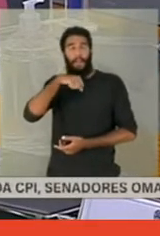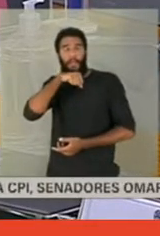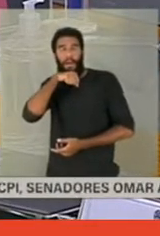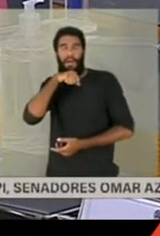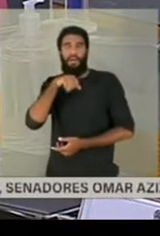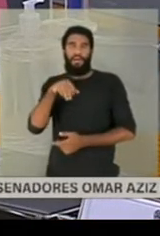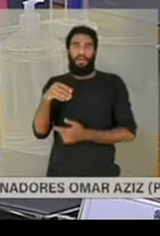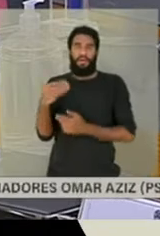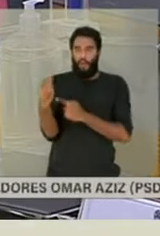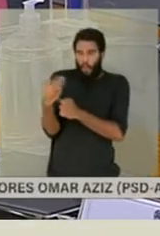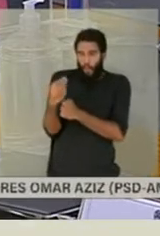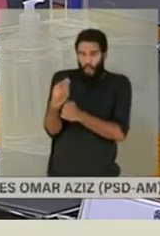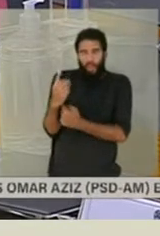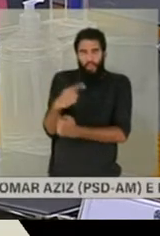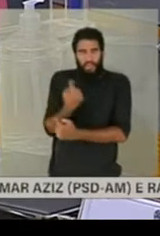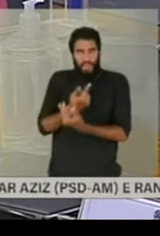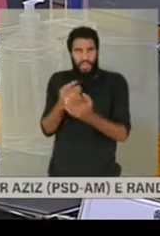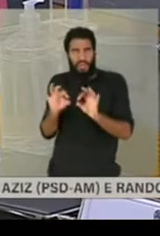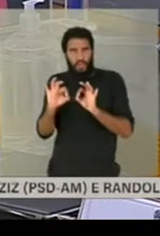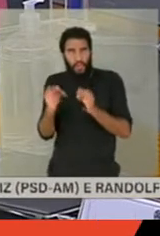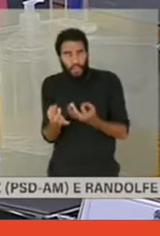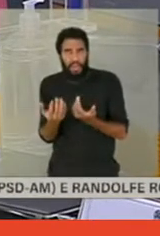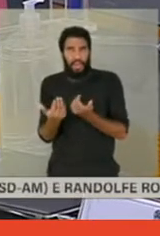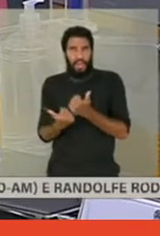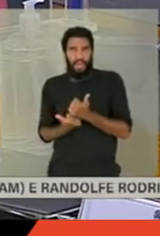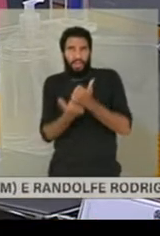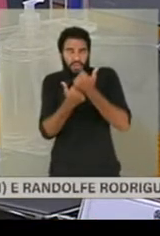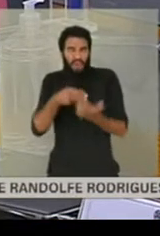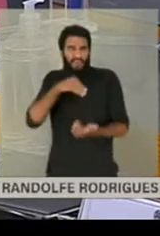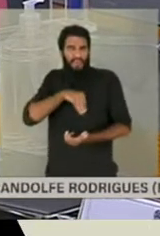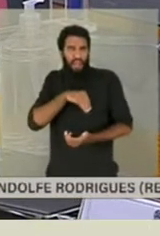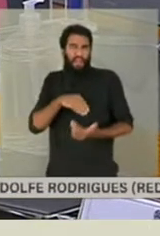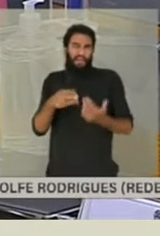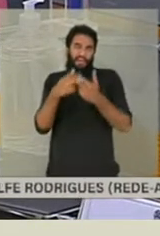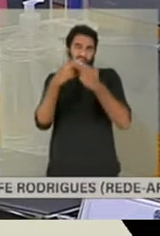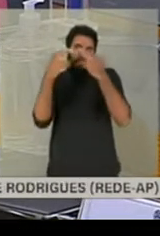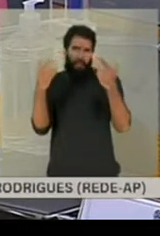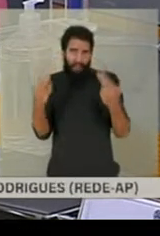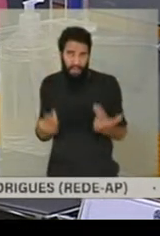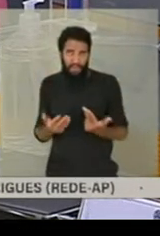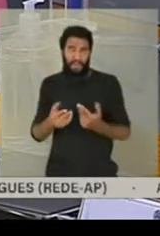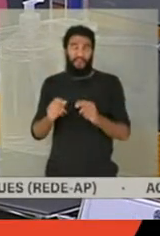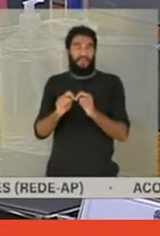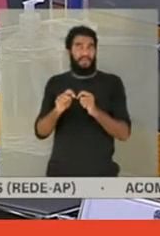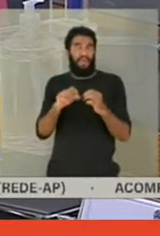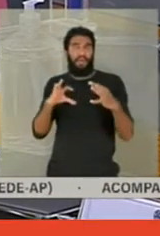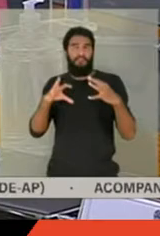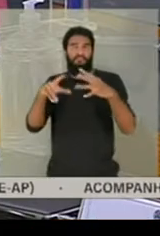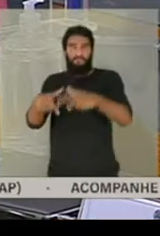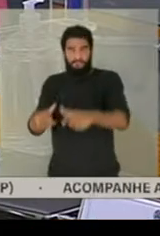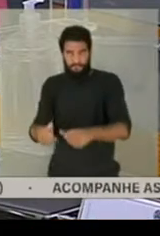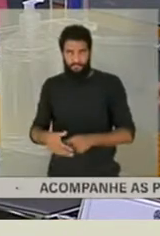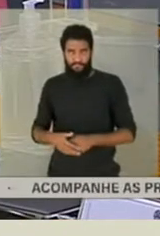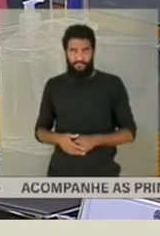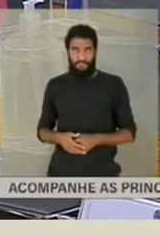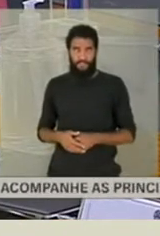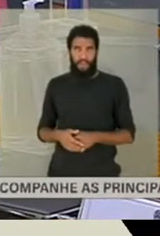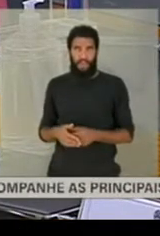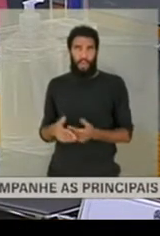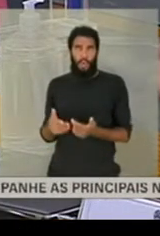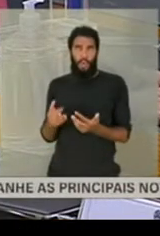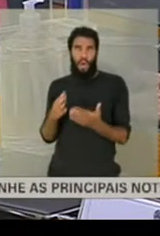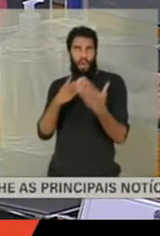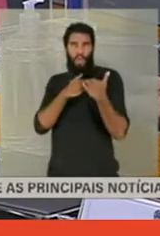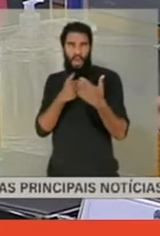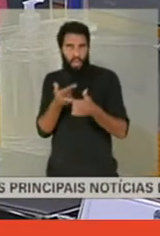da gente, que sustentavam e faziam tudo, né? A gente não tinha essa responsabilidade. A gente